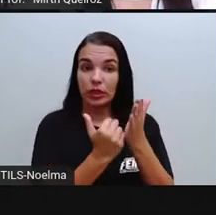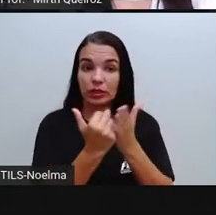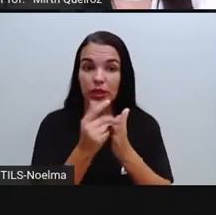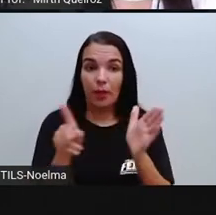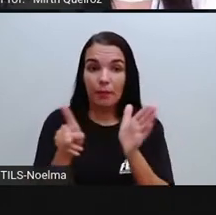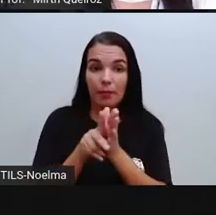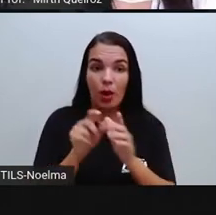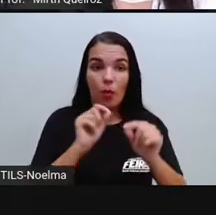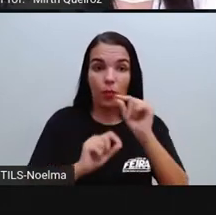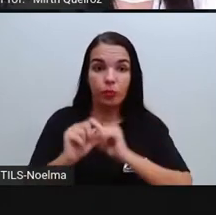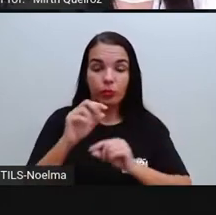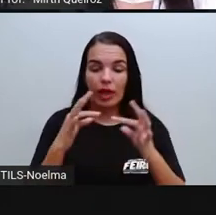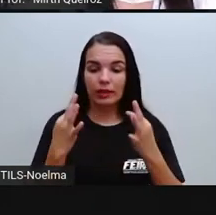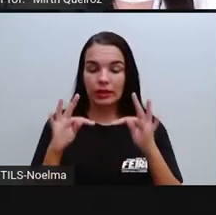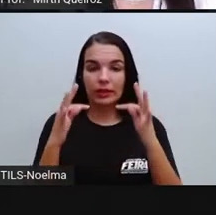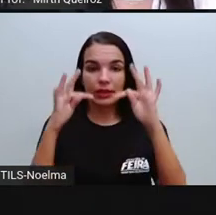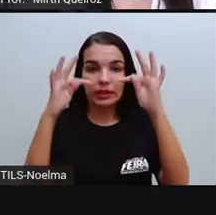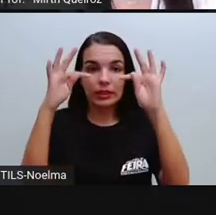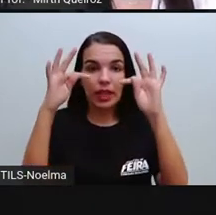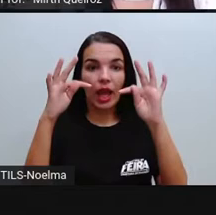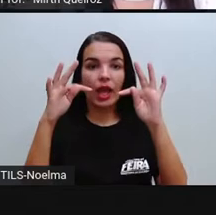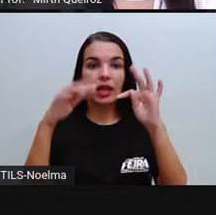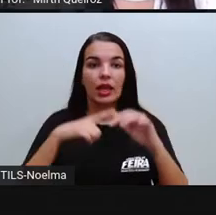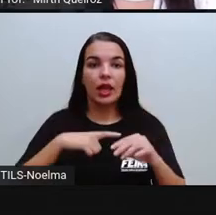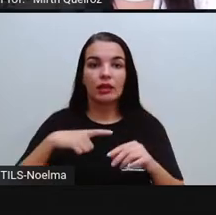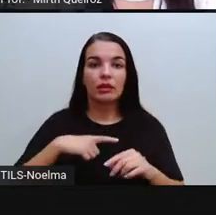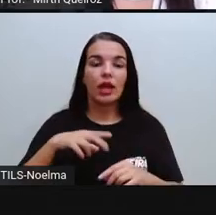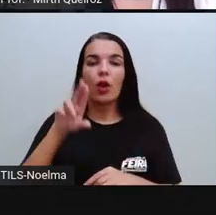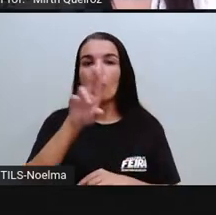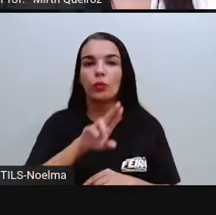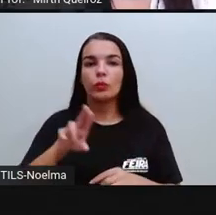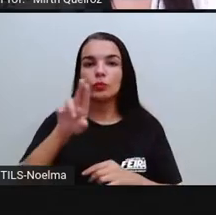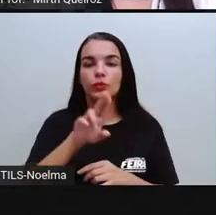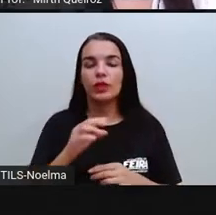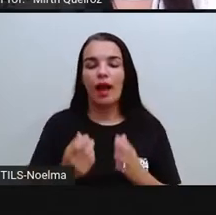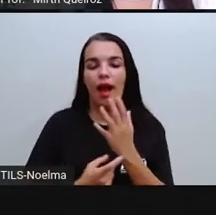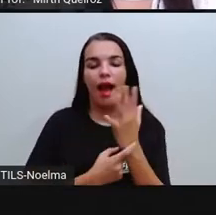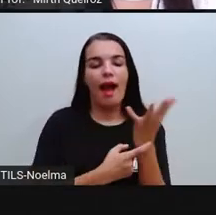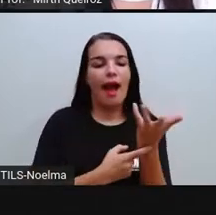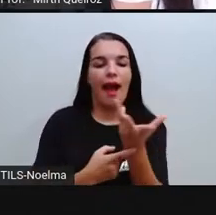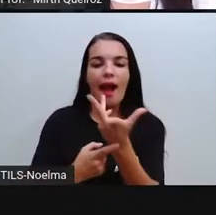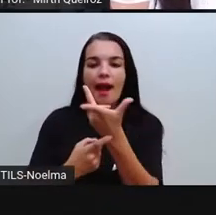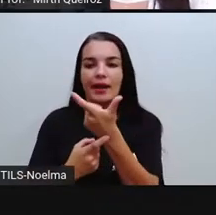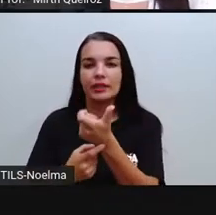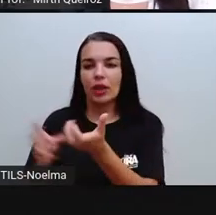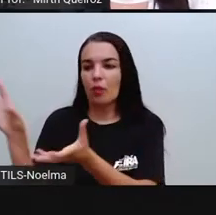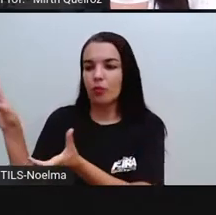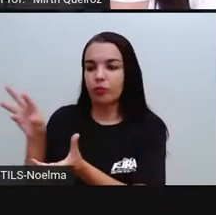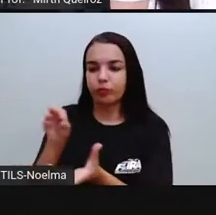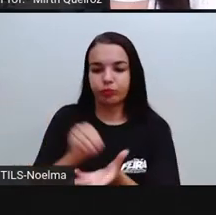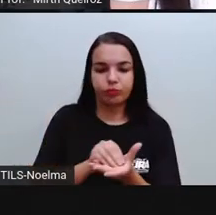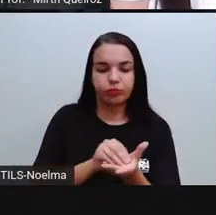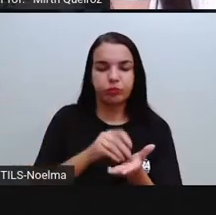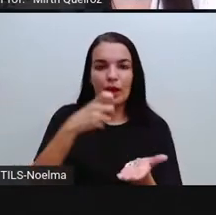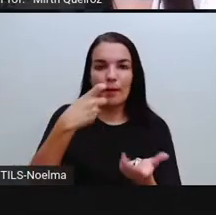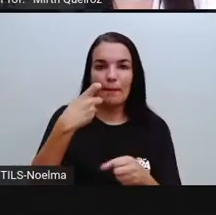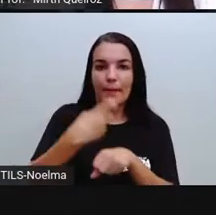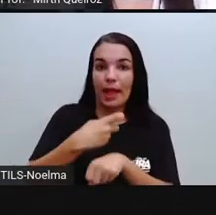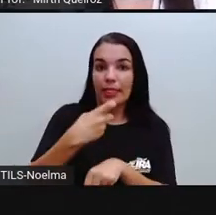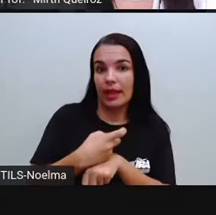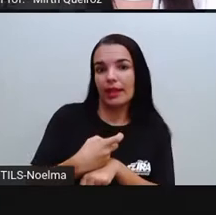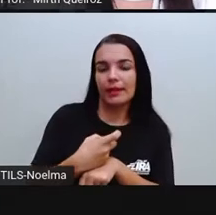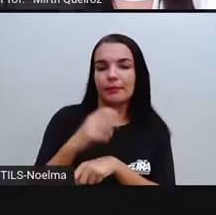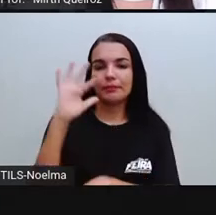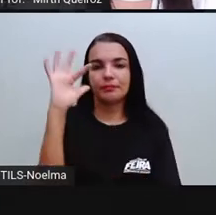processo de xilografia, né? Xilografia que quer dizer a arte de gravar em madeira. É a técnica